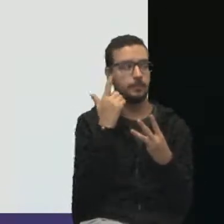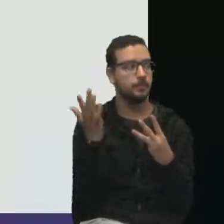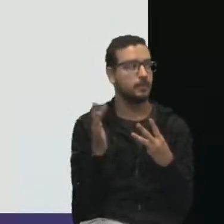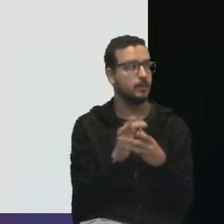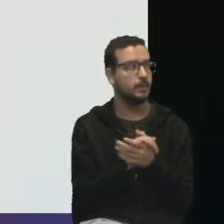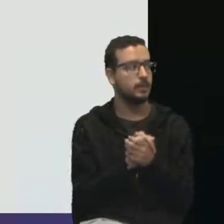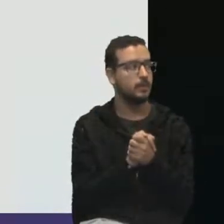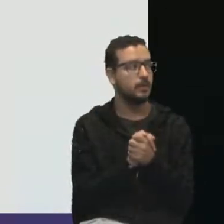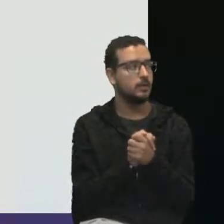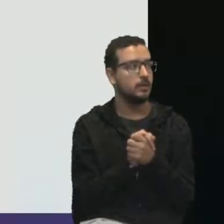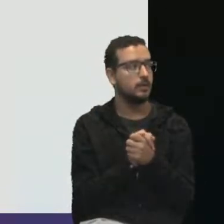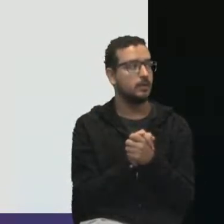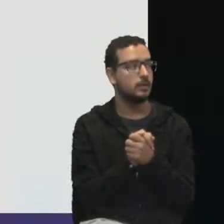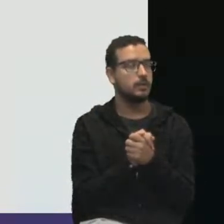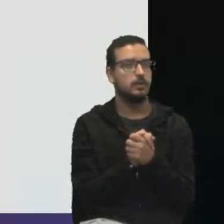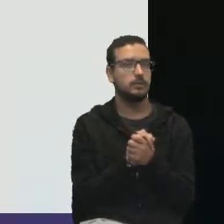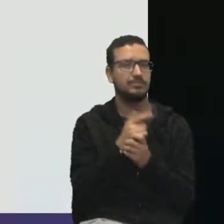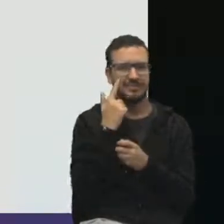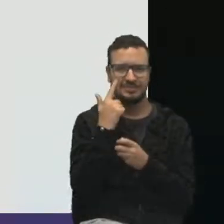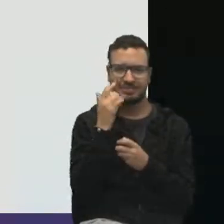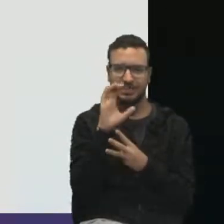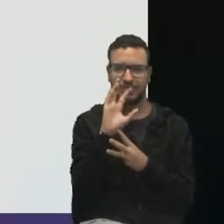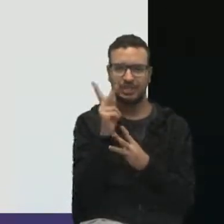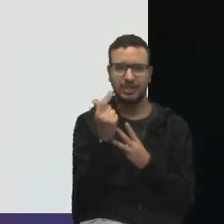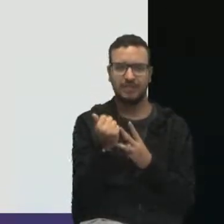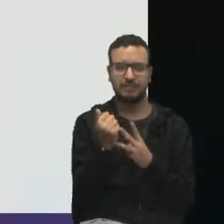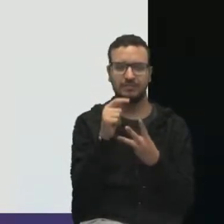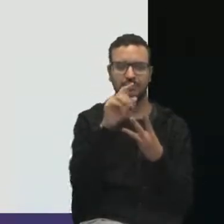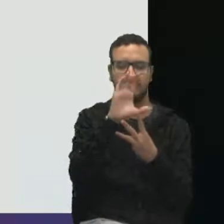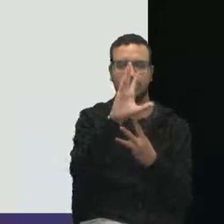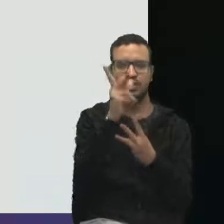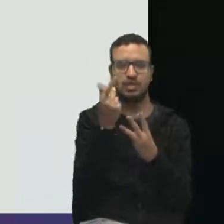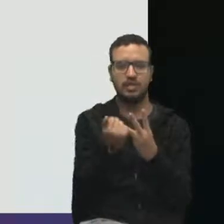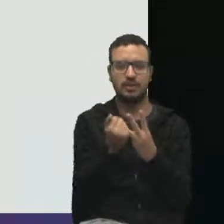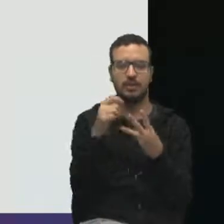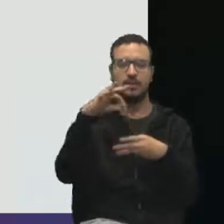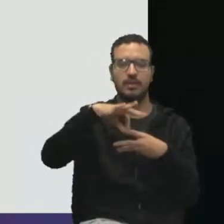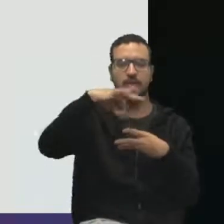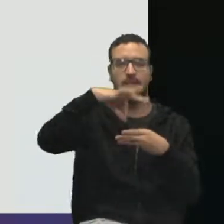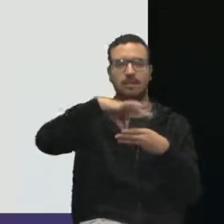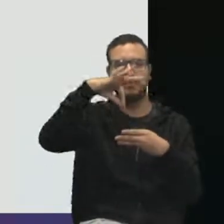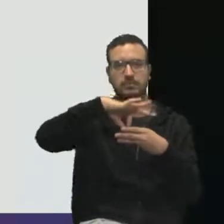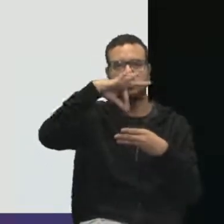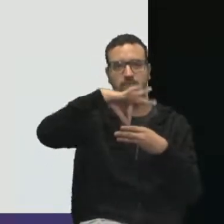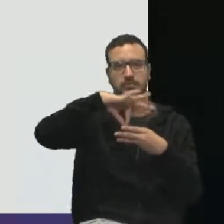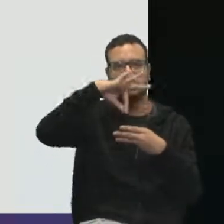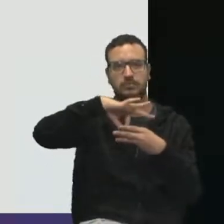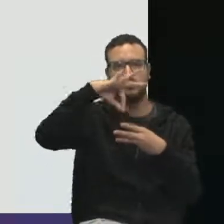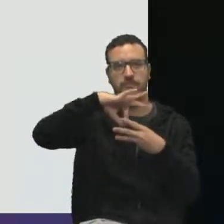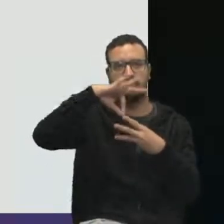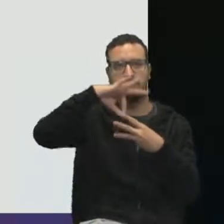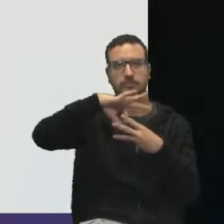formam o que a gente chama de chá. Tá? Ó, o nosso chá de competências.